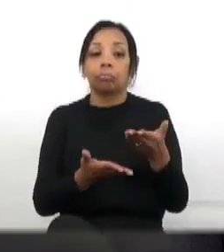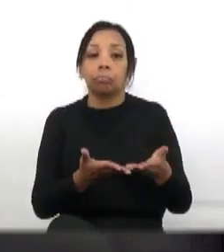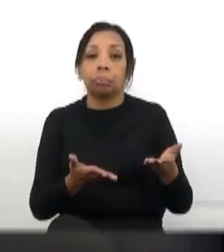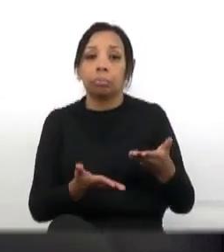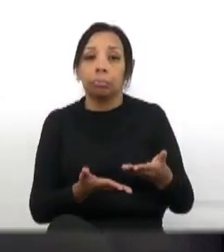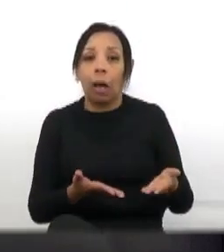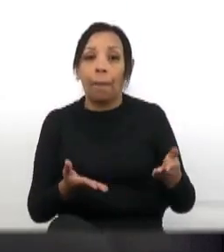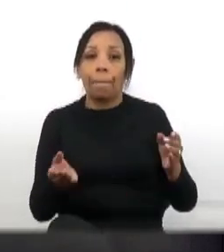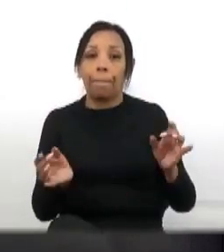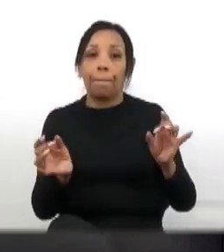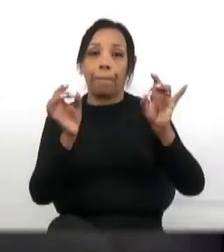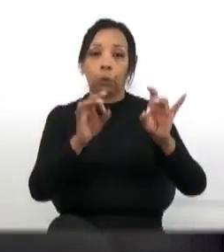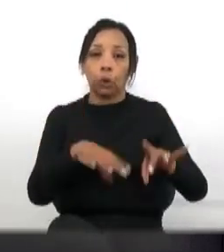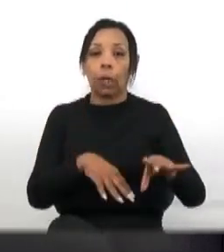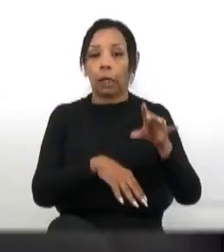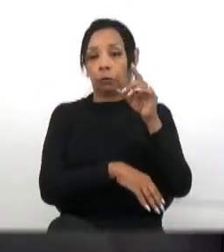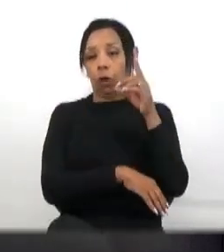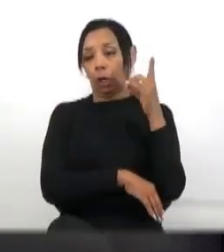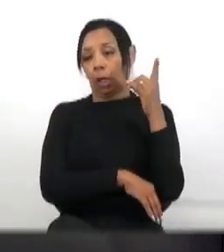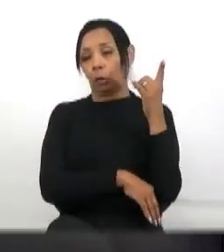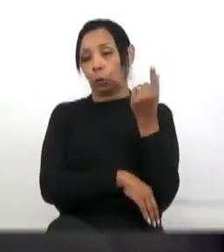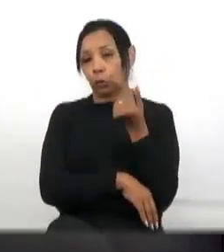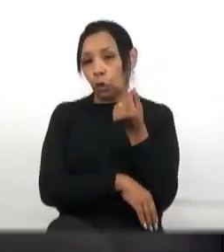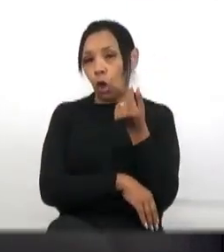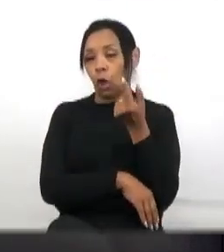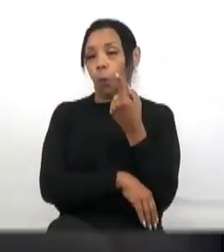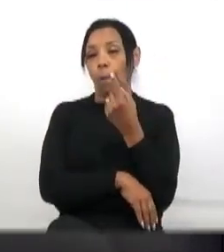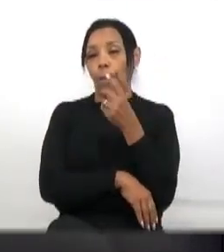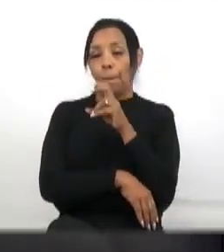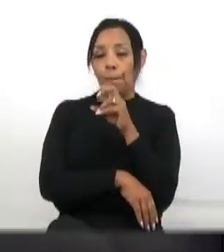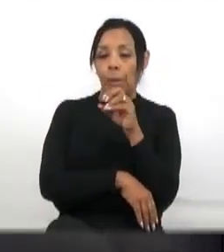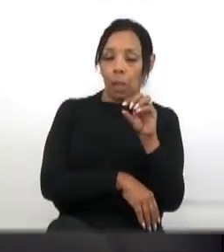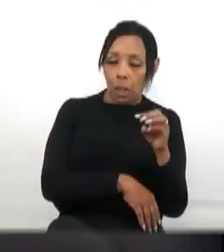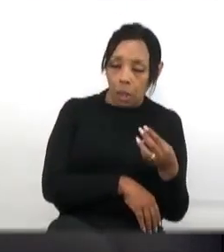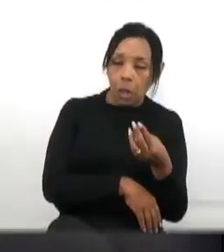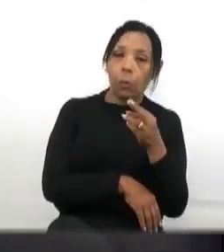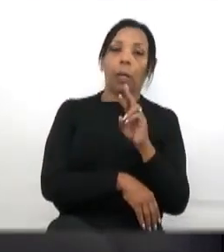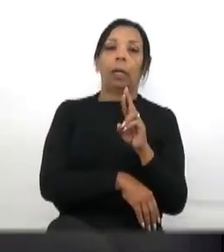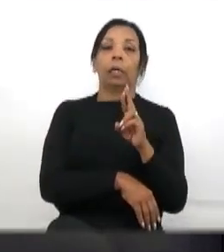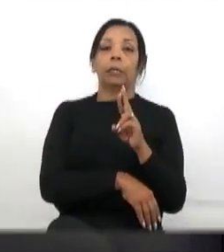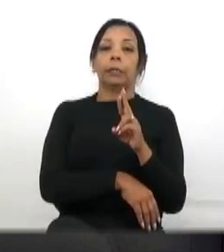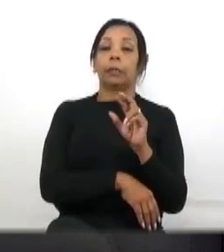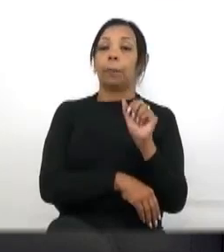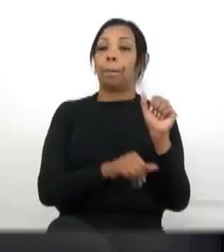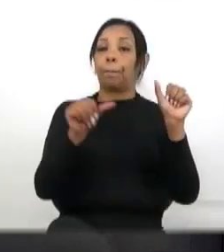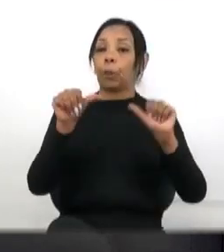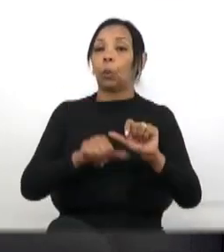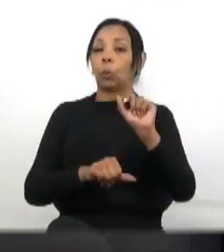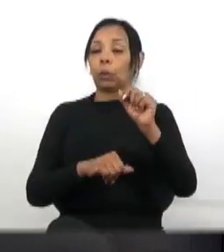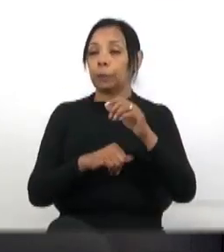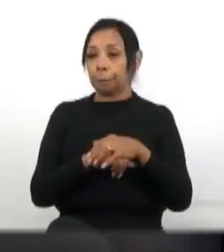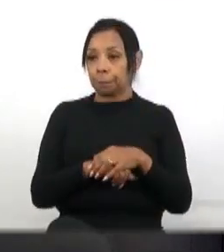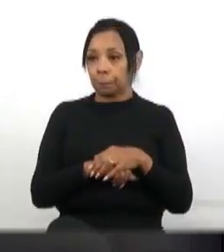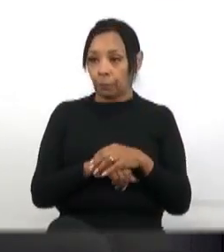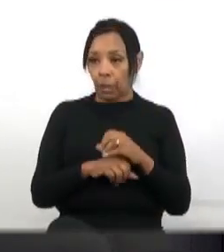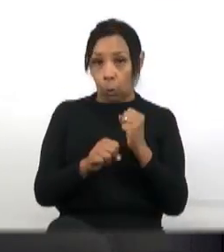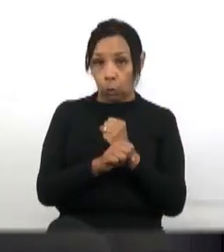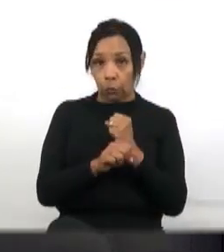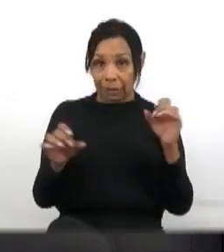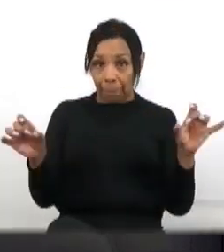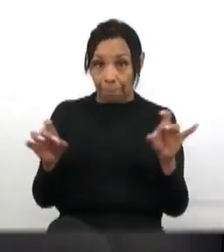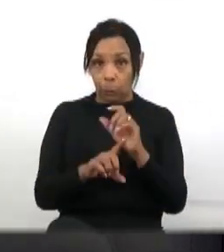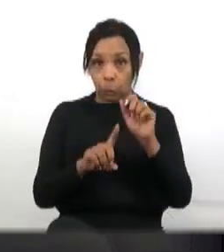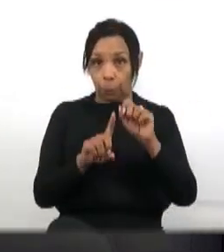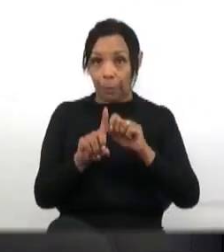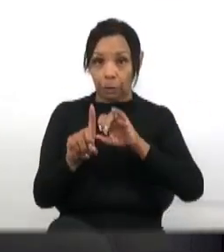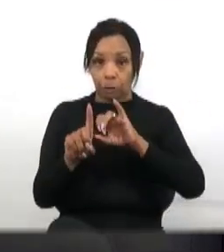mais meio milhão de reais da prefeitura que já foi para ralo e pior, essa obra tinha que ter sido entregue em janeiro de 2023,